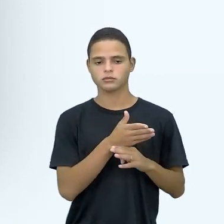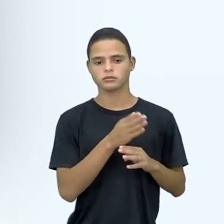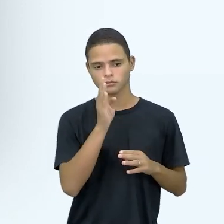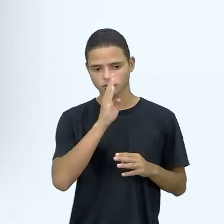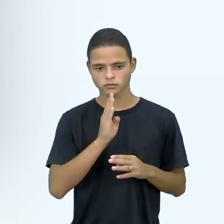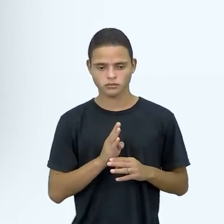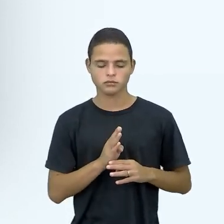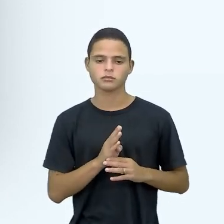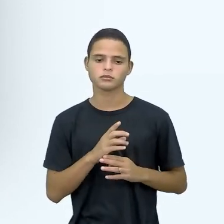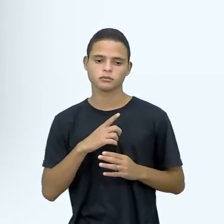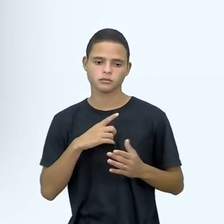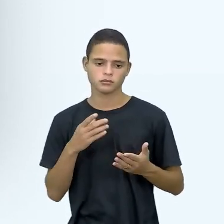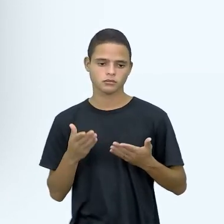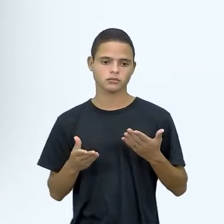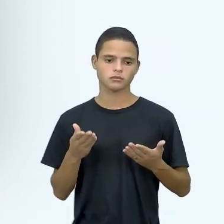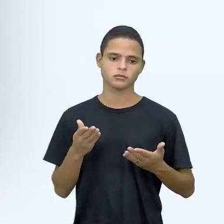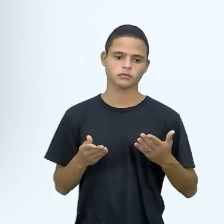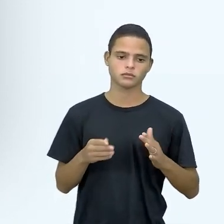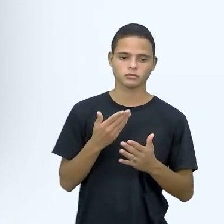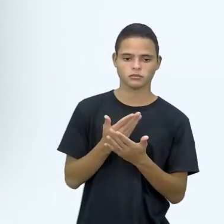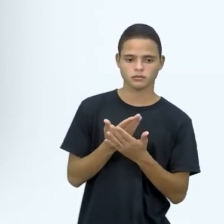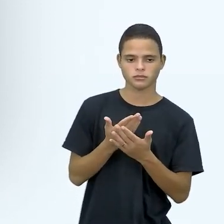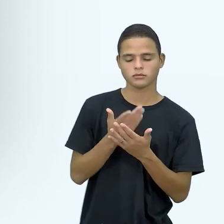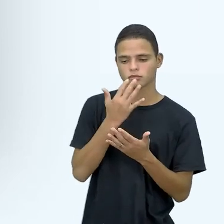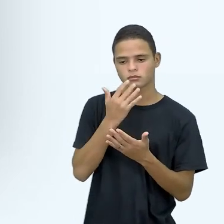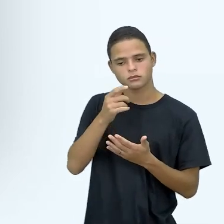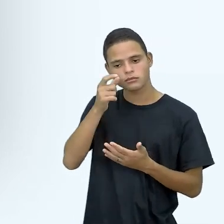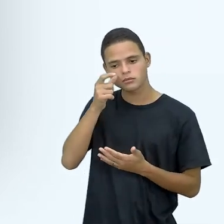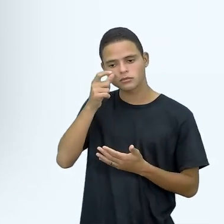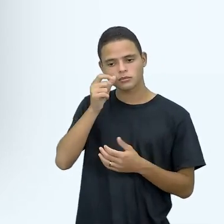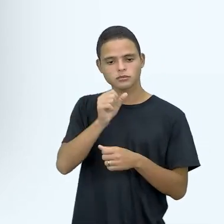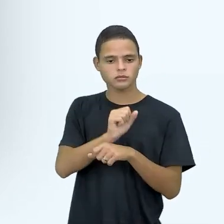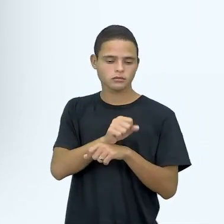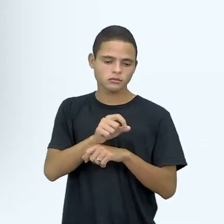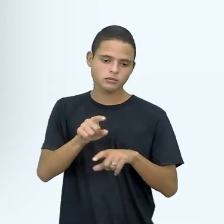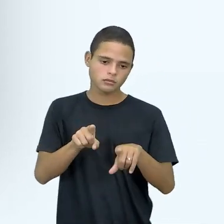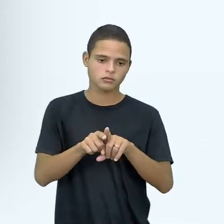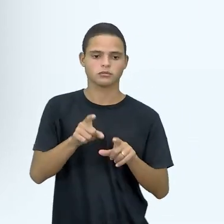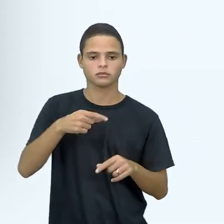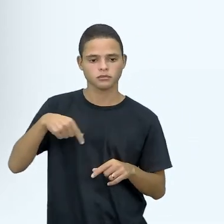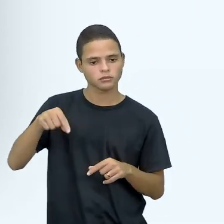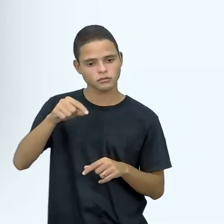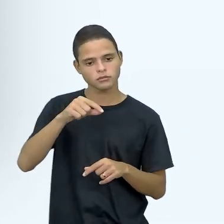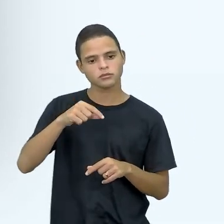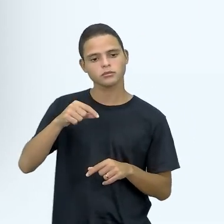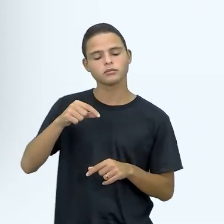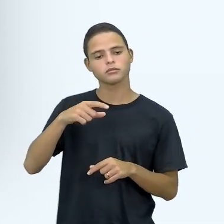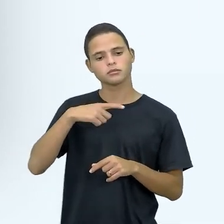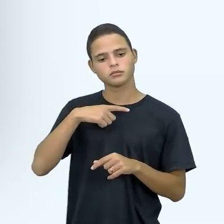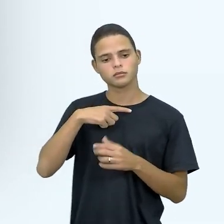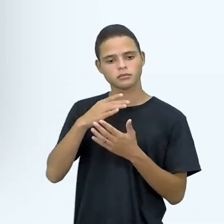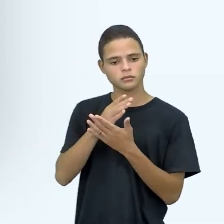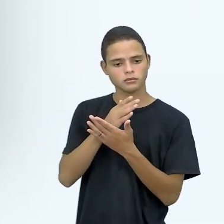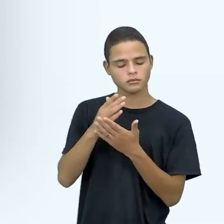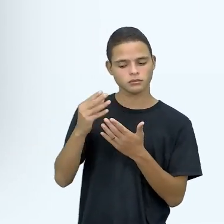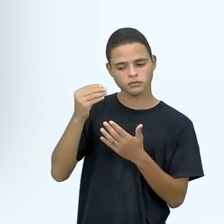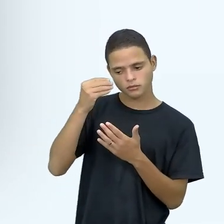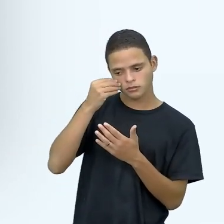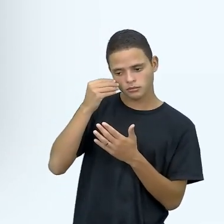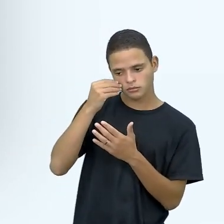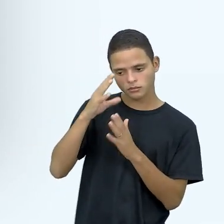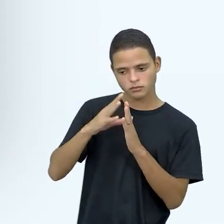muito estáveis, né, o estudo ficou de maneira muito interessante, inclusive, a gente fez alguns ensaios em modelos